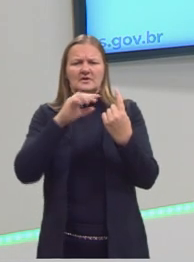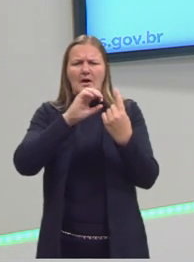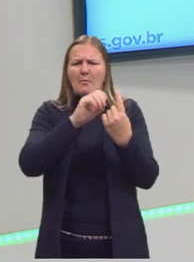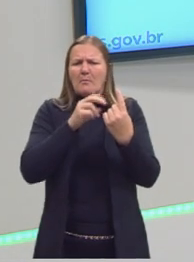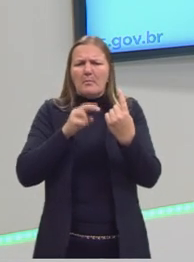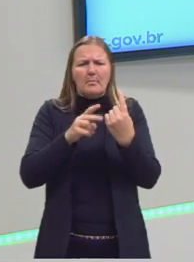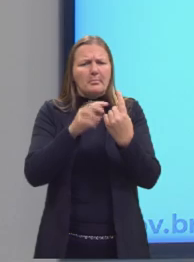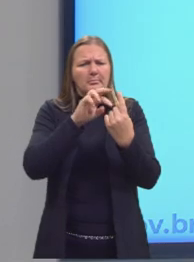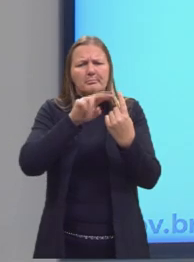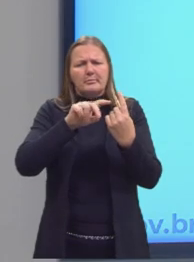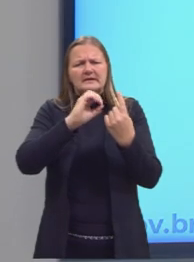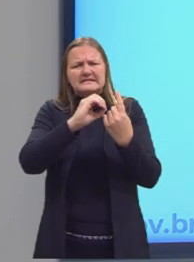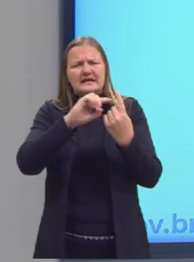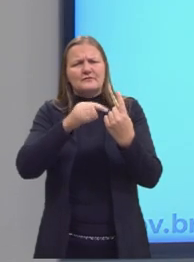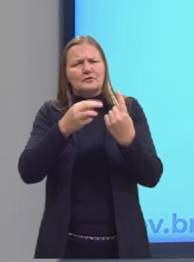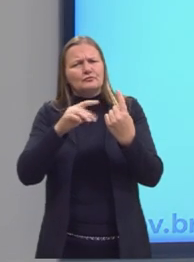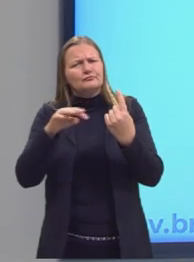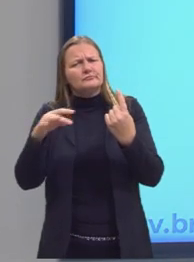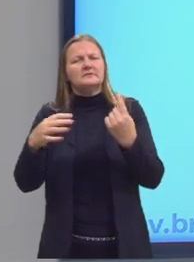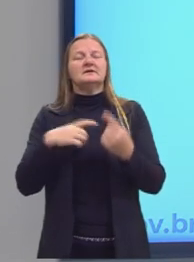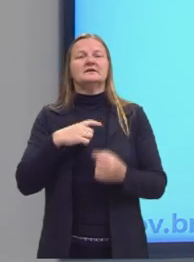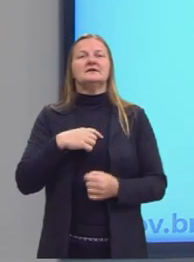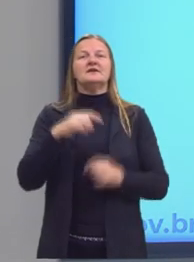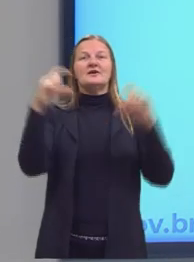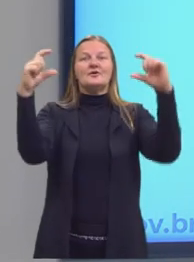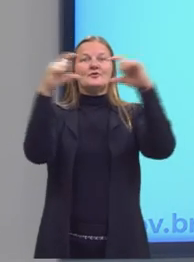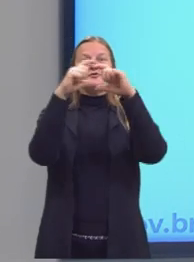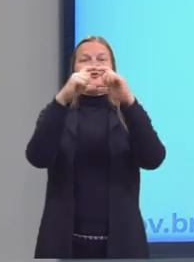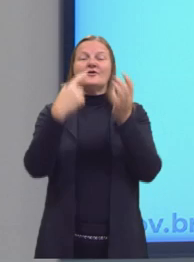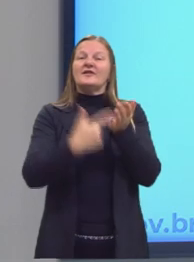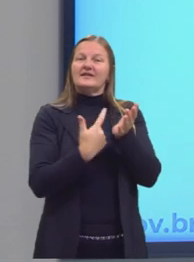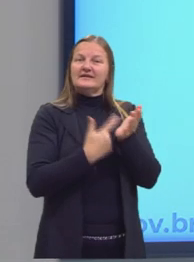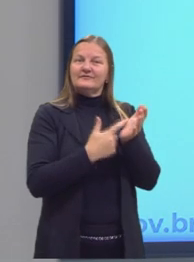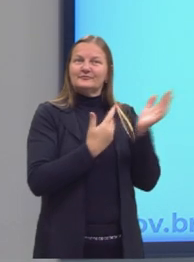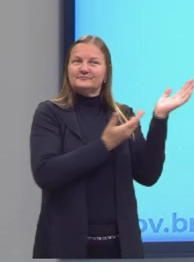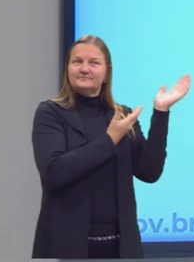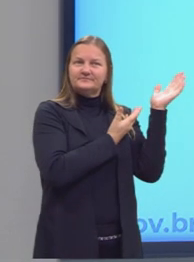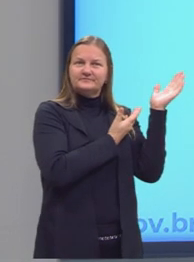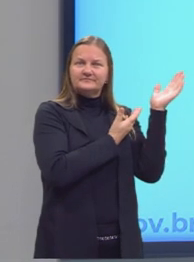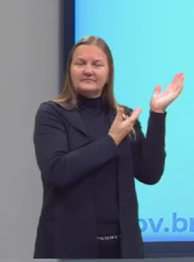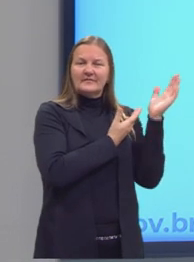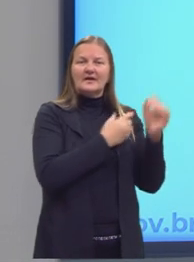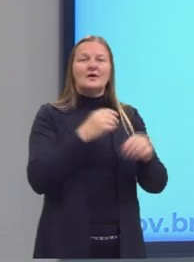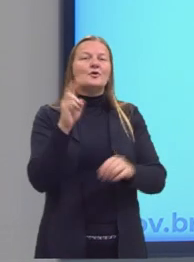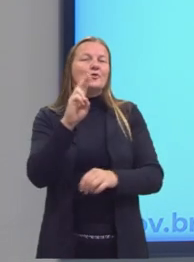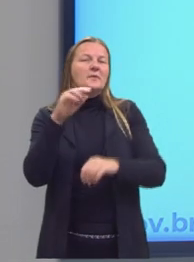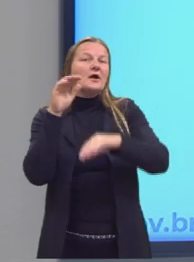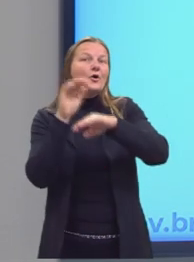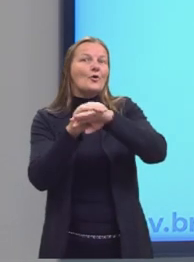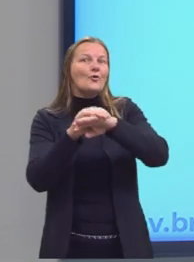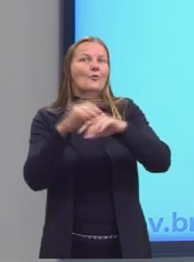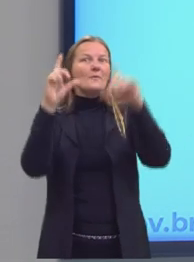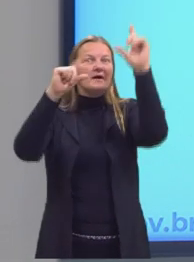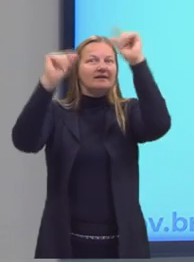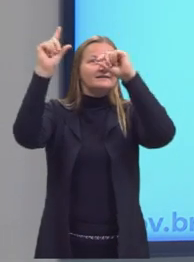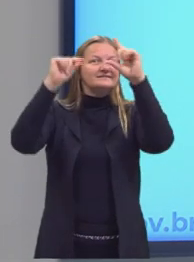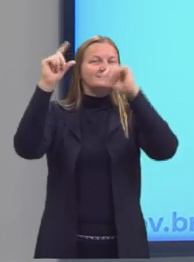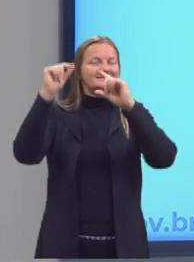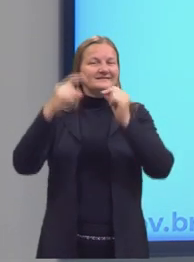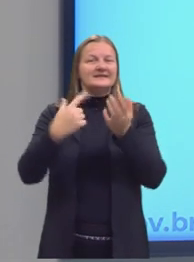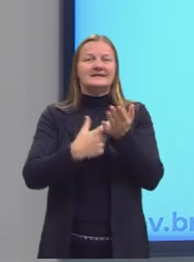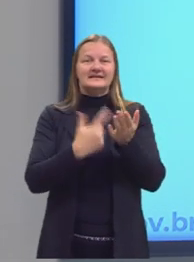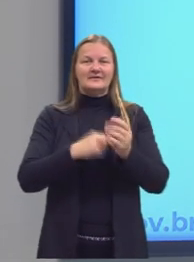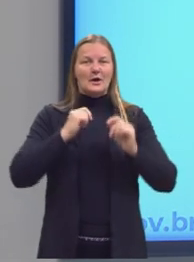Aqui eu trouxe uma frase para vocês, um trecho de um livro, O livro A Culpa é das Estrelas, do ator John Green, onde a